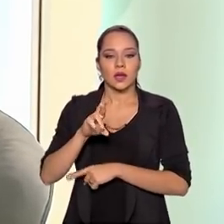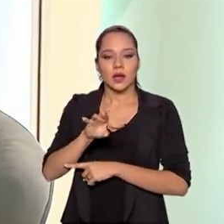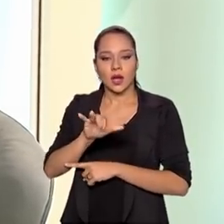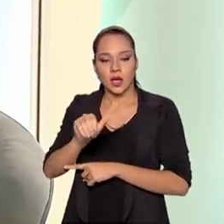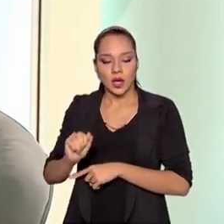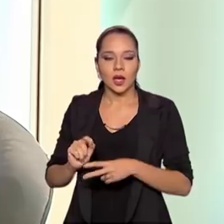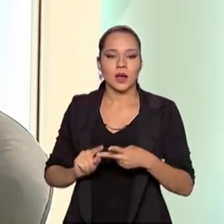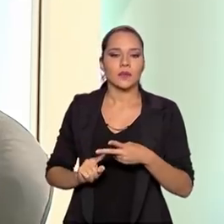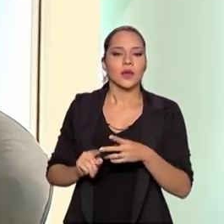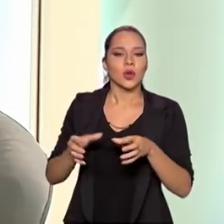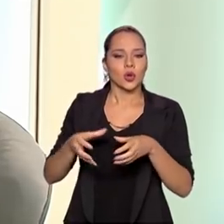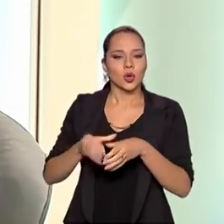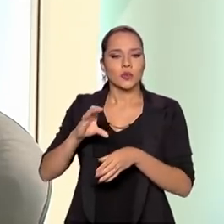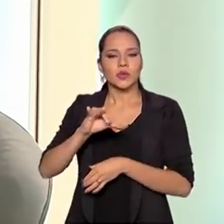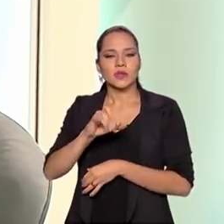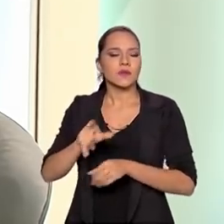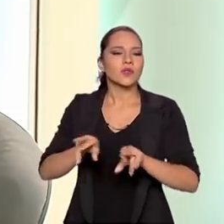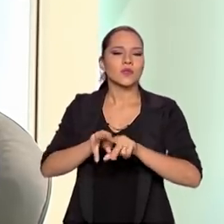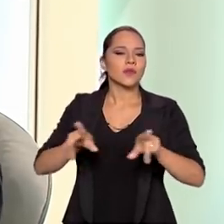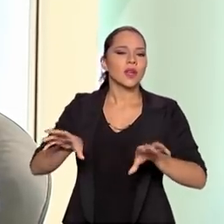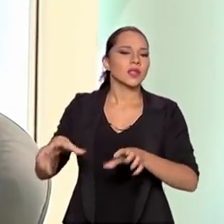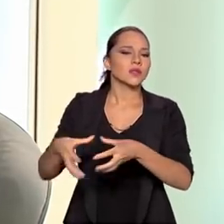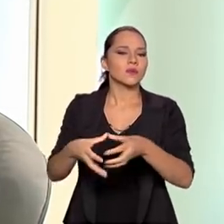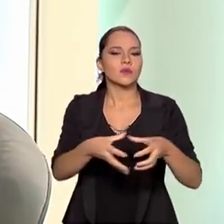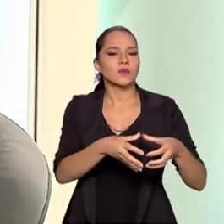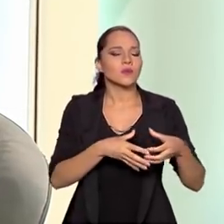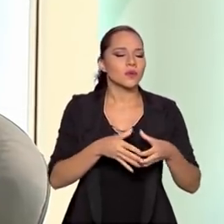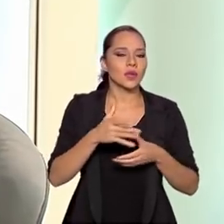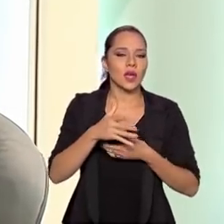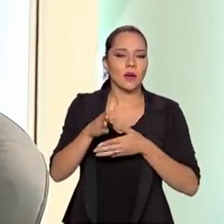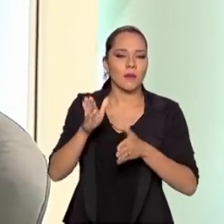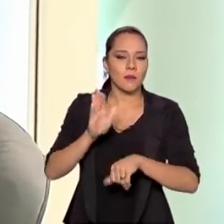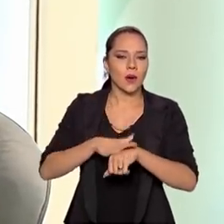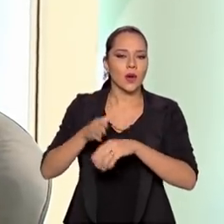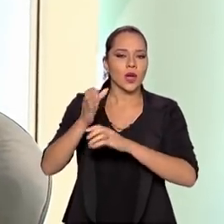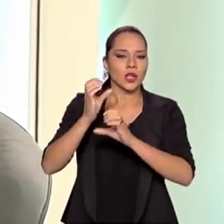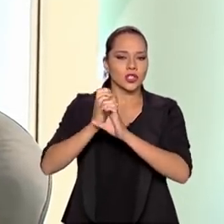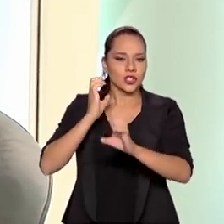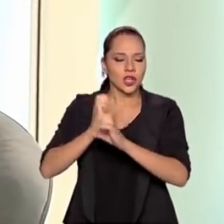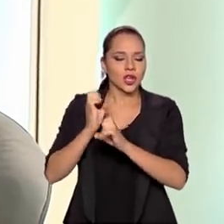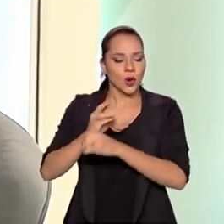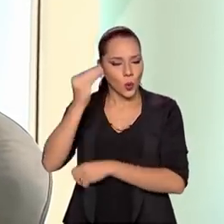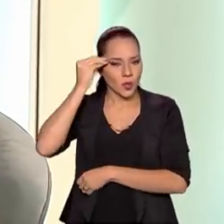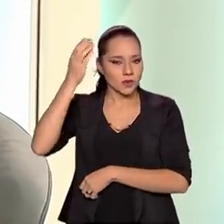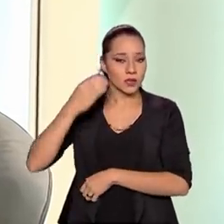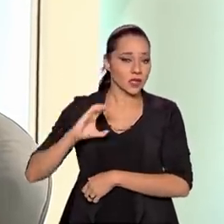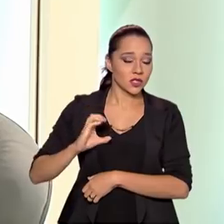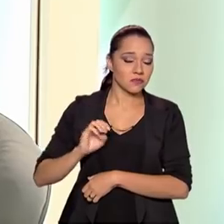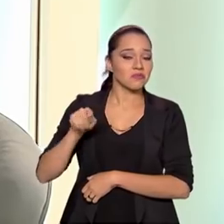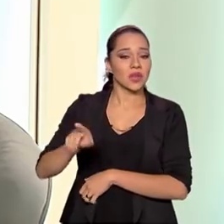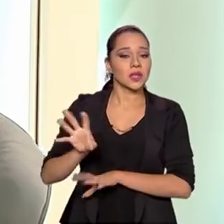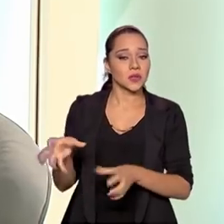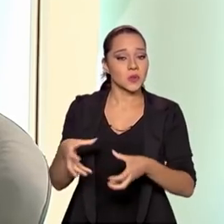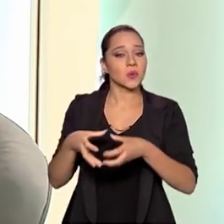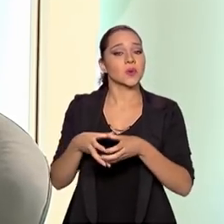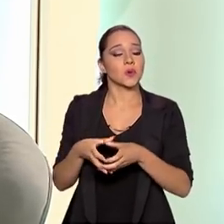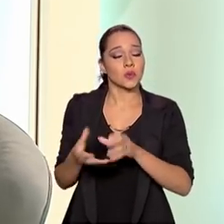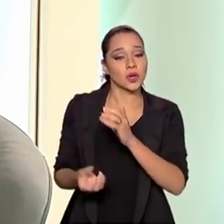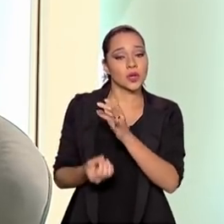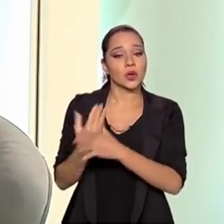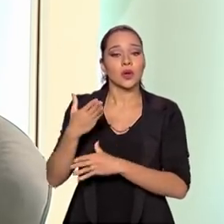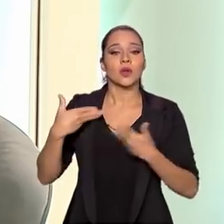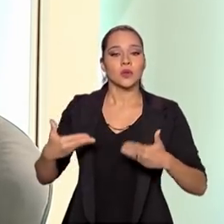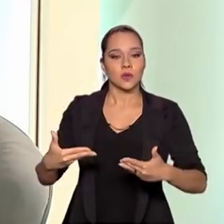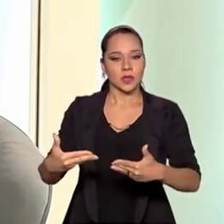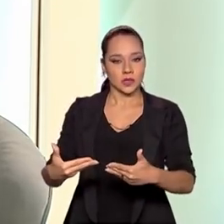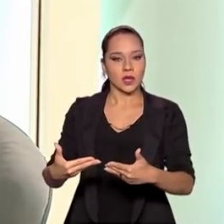Entidades civis das mais diversas ordens que tratam com engenharia, com conhecimento científico estão nesse comitê que nós criamos no